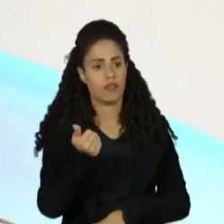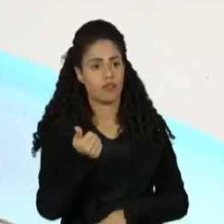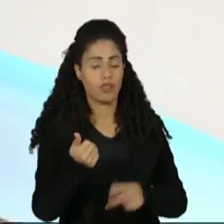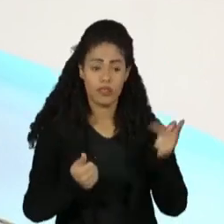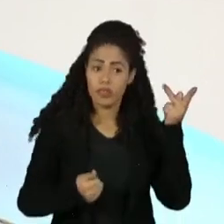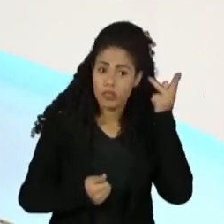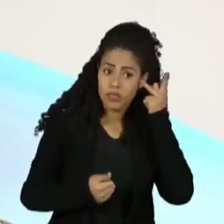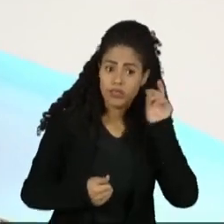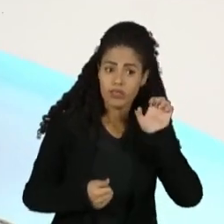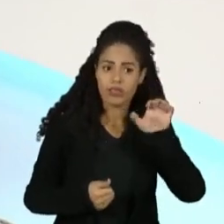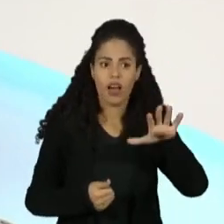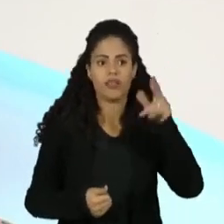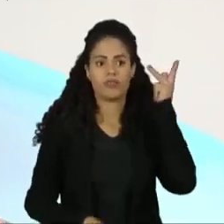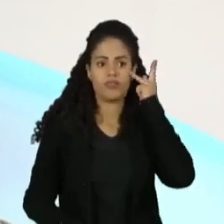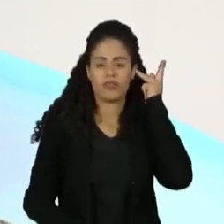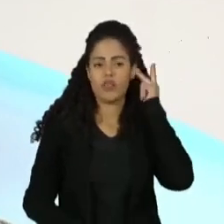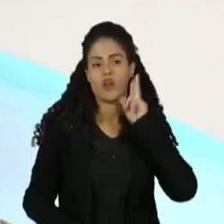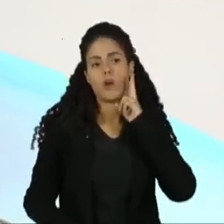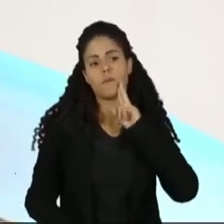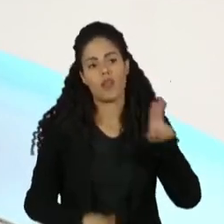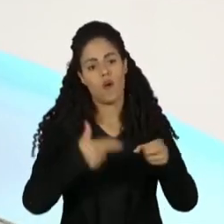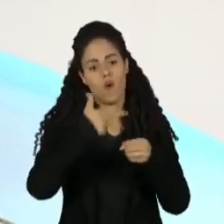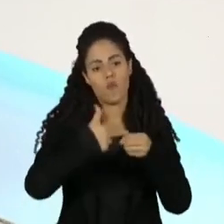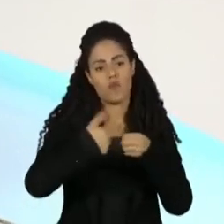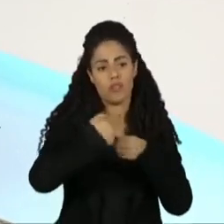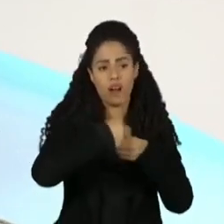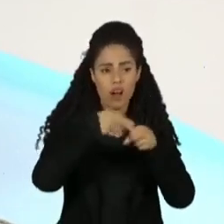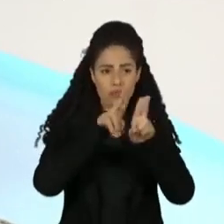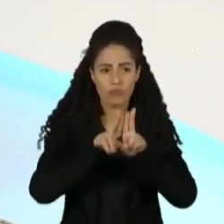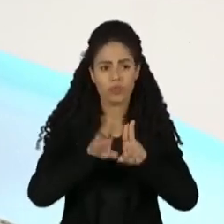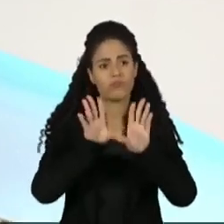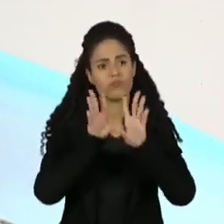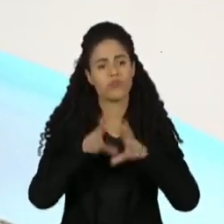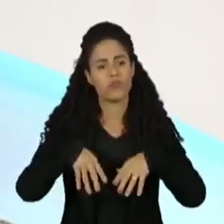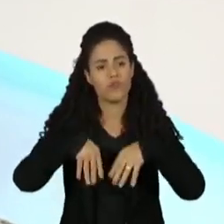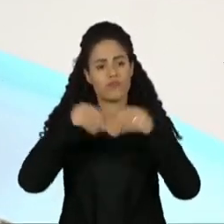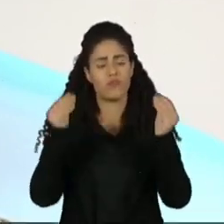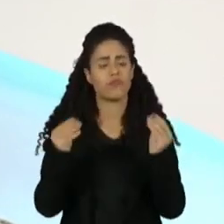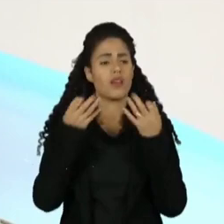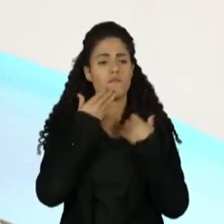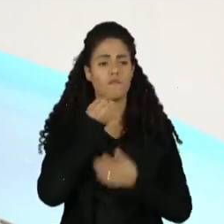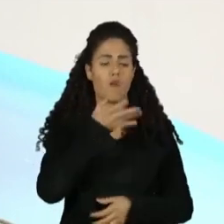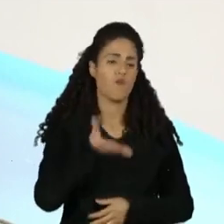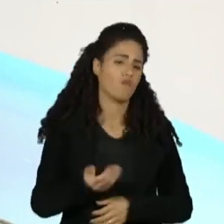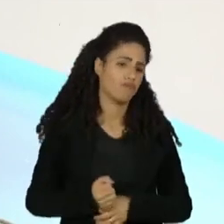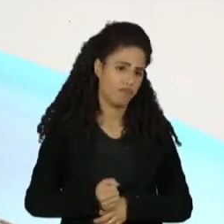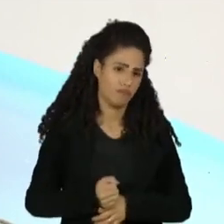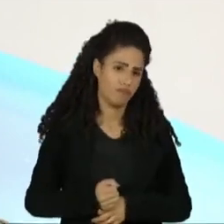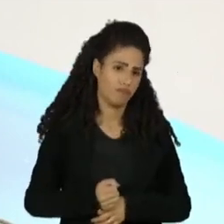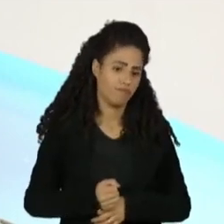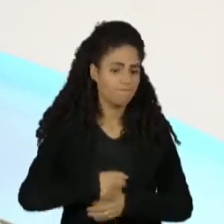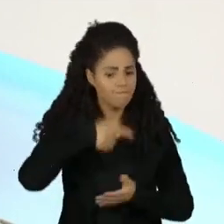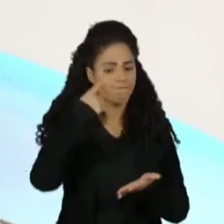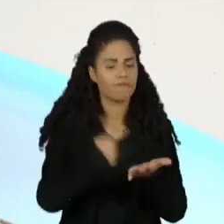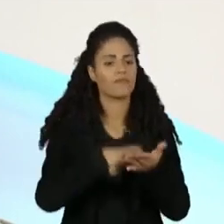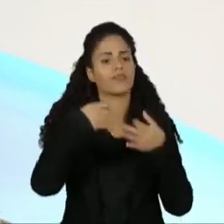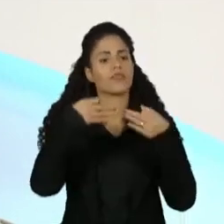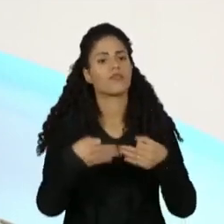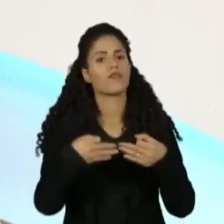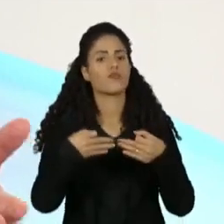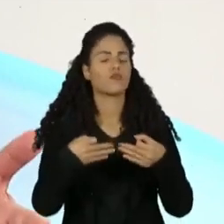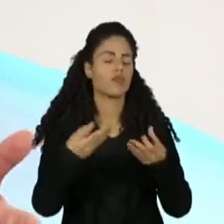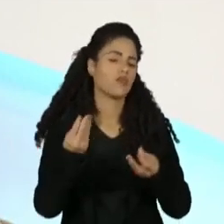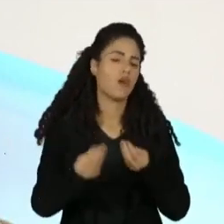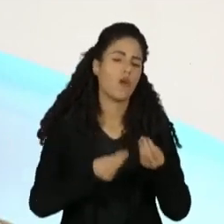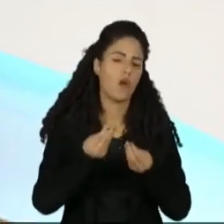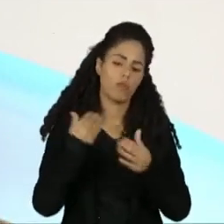melhor com a USP, com o Nesp e o Unicamp do que sem as nossas universidades. Acho que esse é o grande desafio. Agora, a comunicação